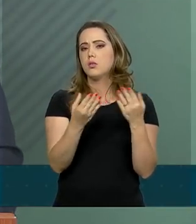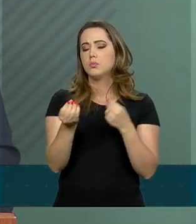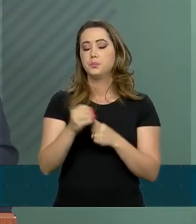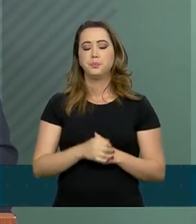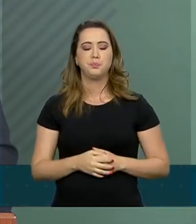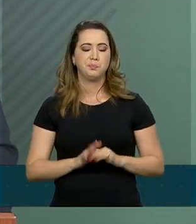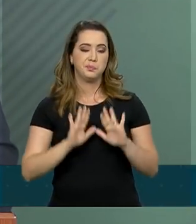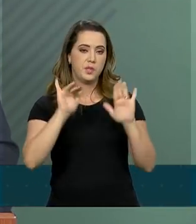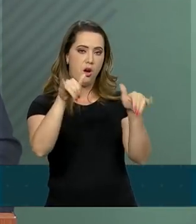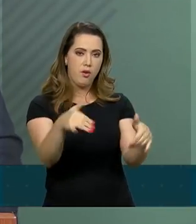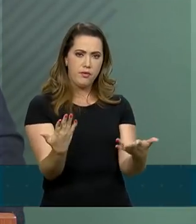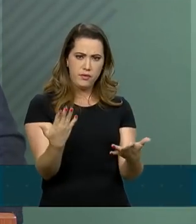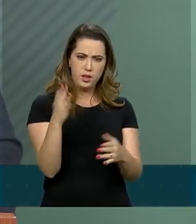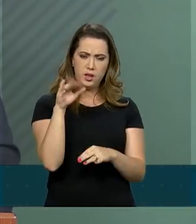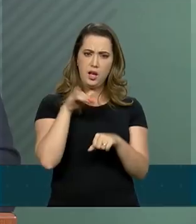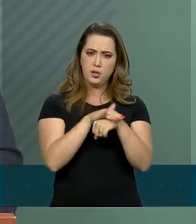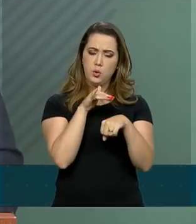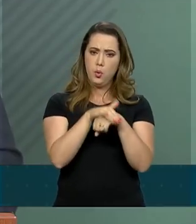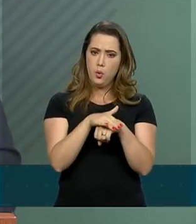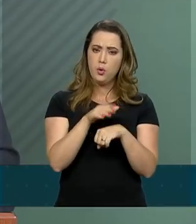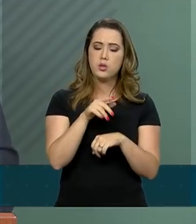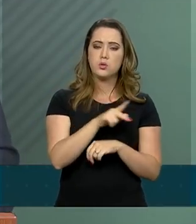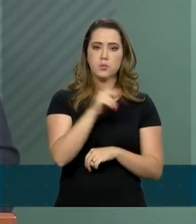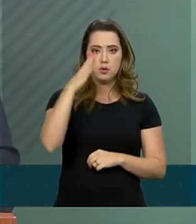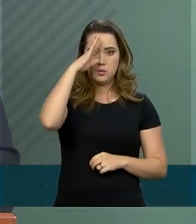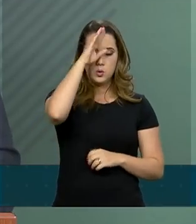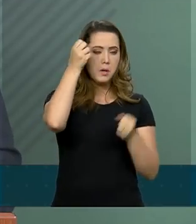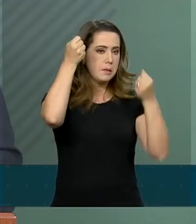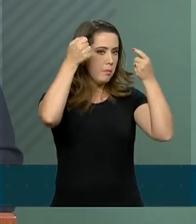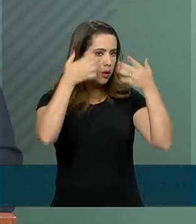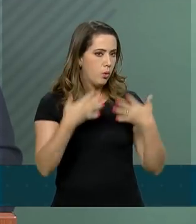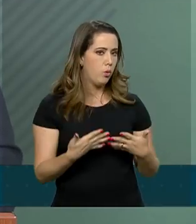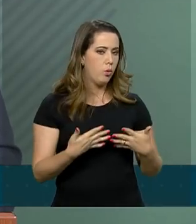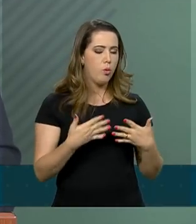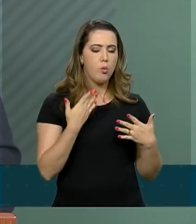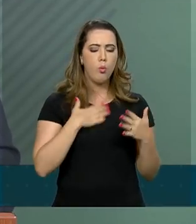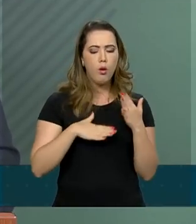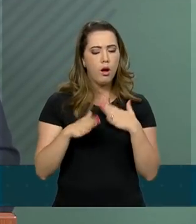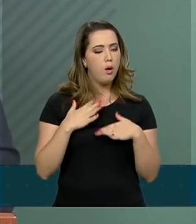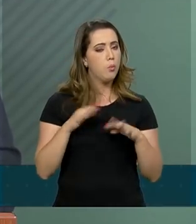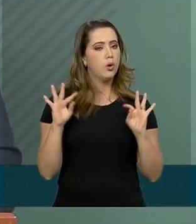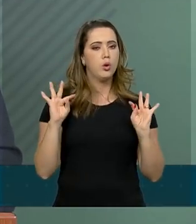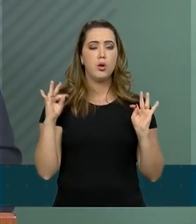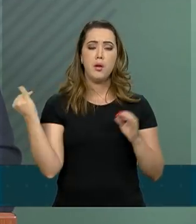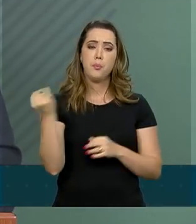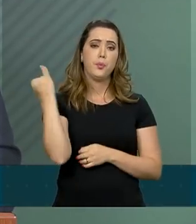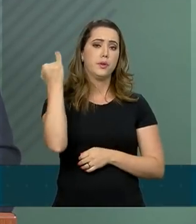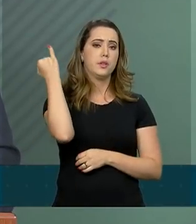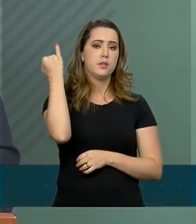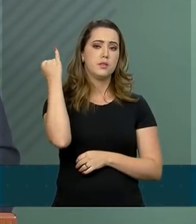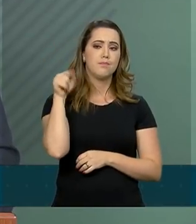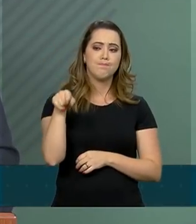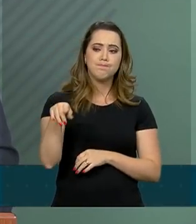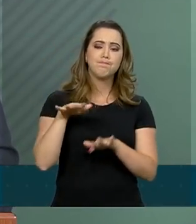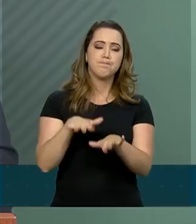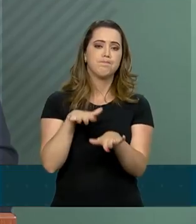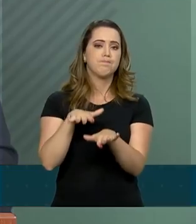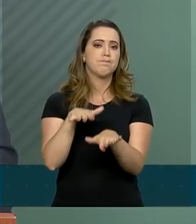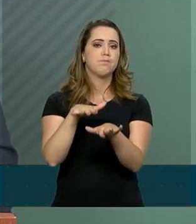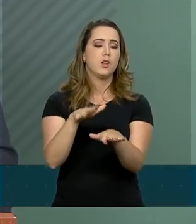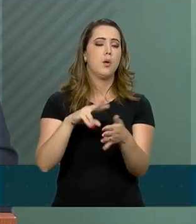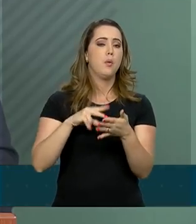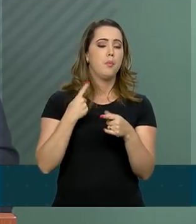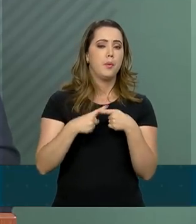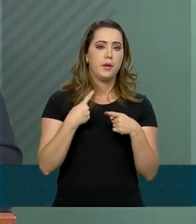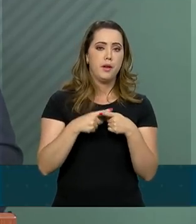capitaneada pelo Tiago, ele colocou de forma bastante clara e serena a importância daquelas manifestações no